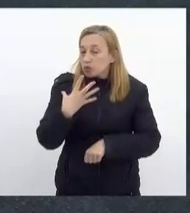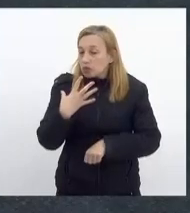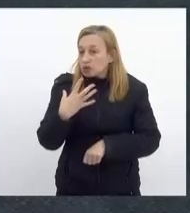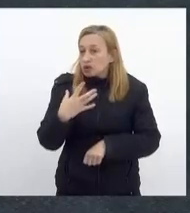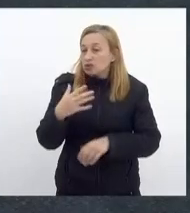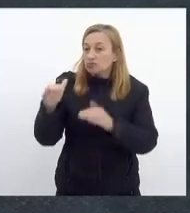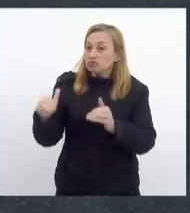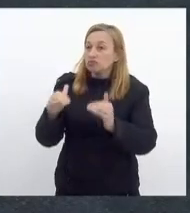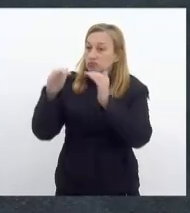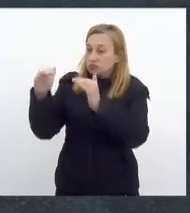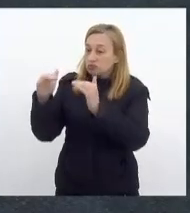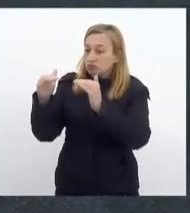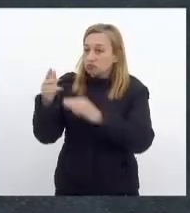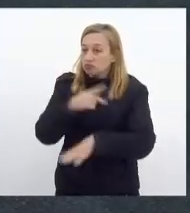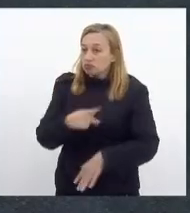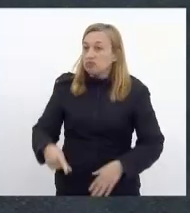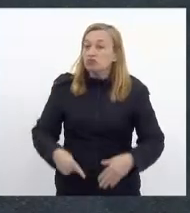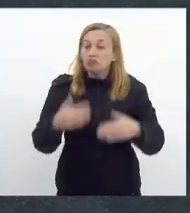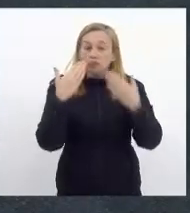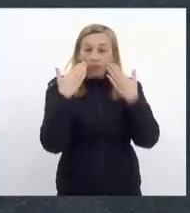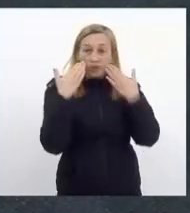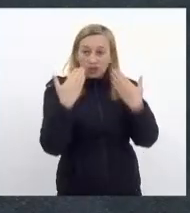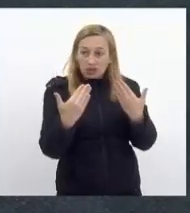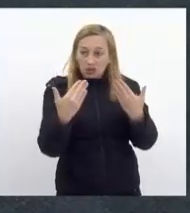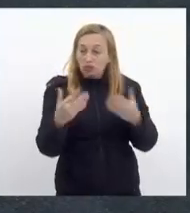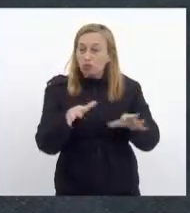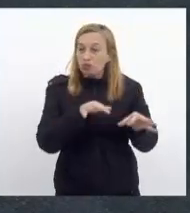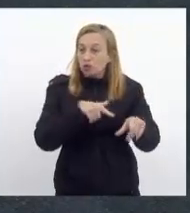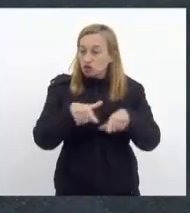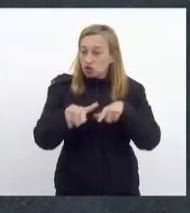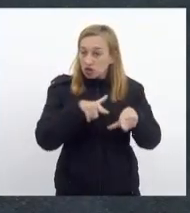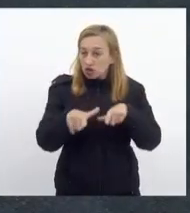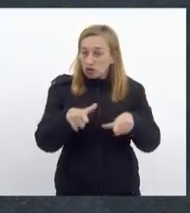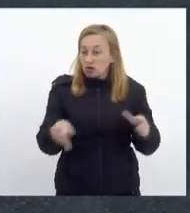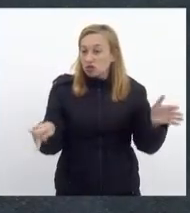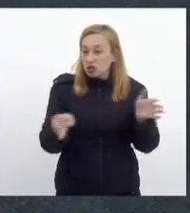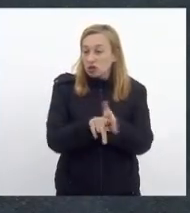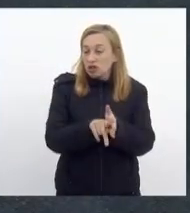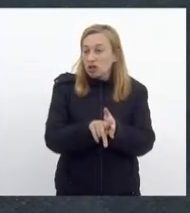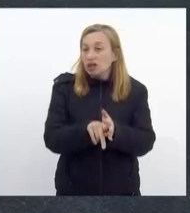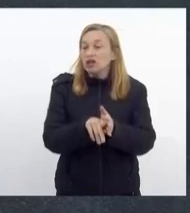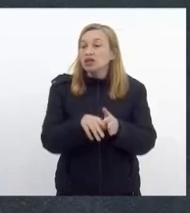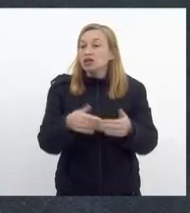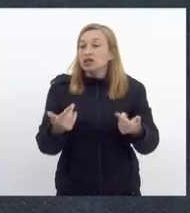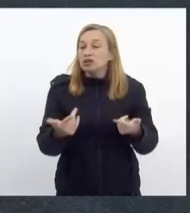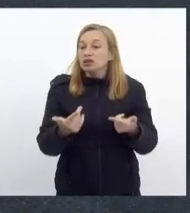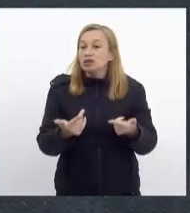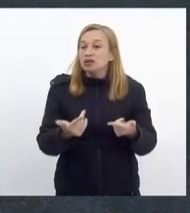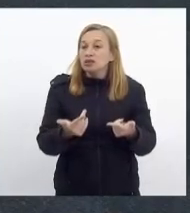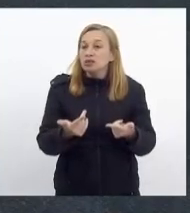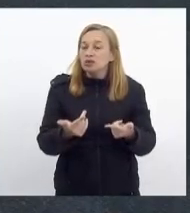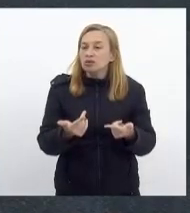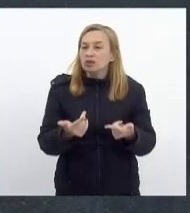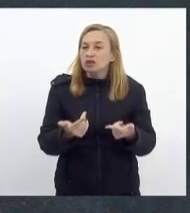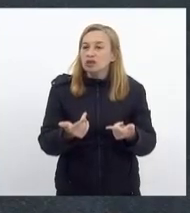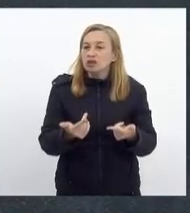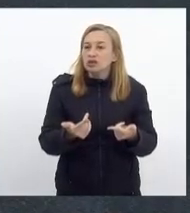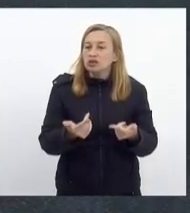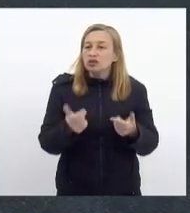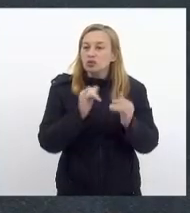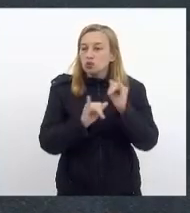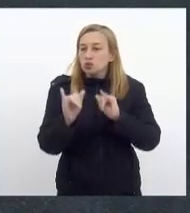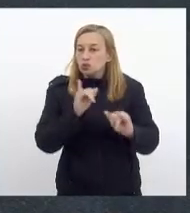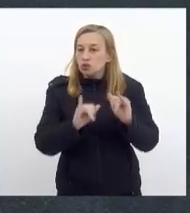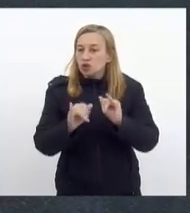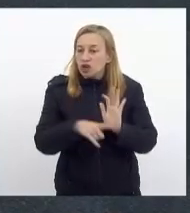apresenta esse projeto de lei, determinando a divulgação desse sistema que atende